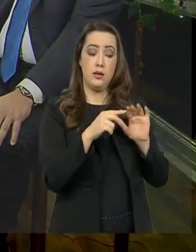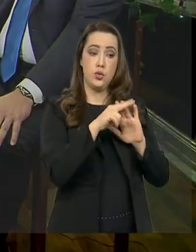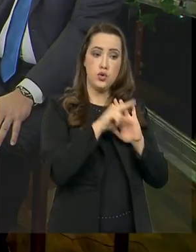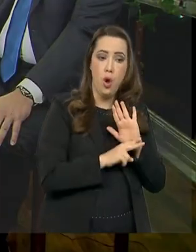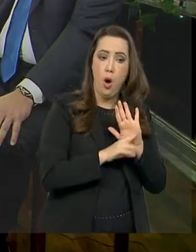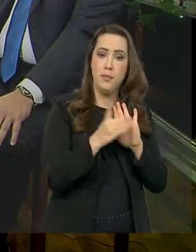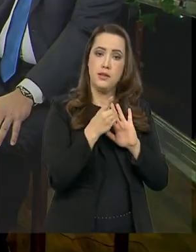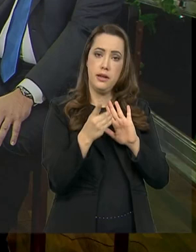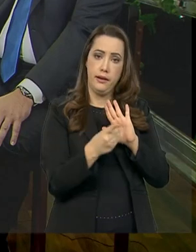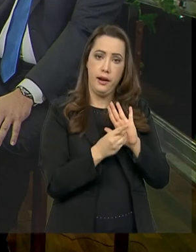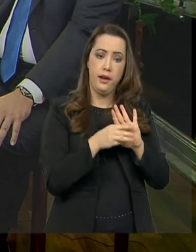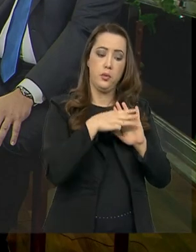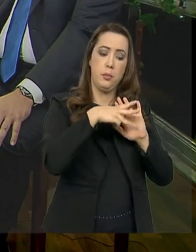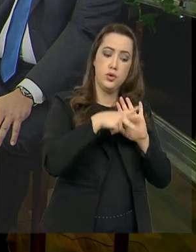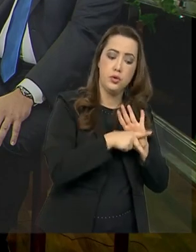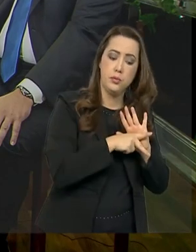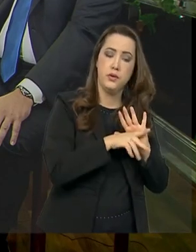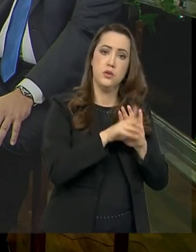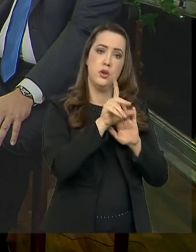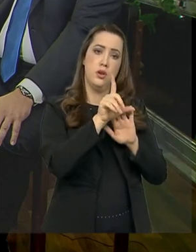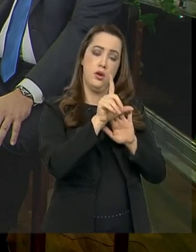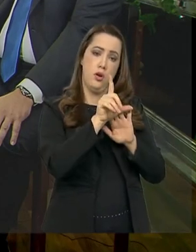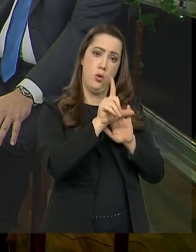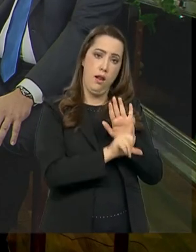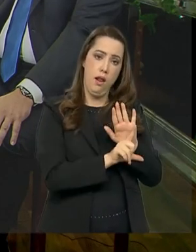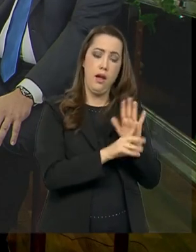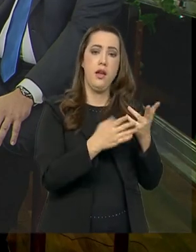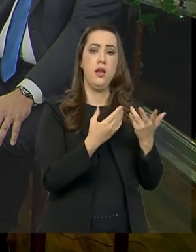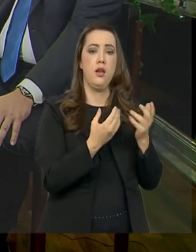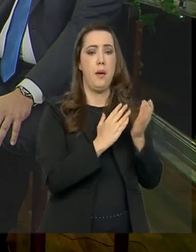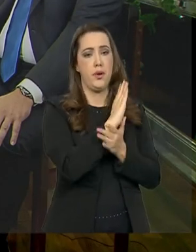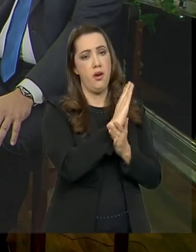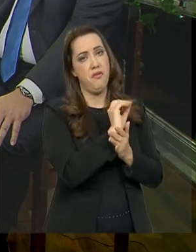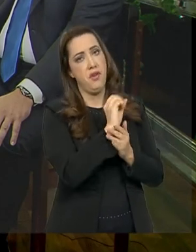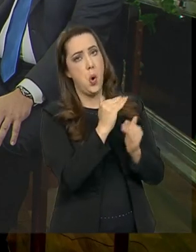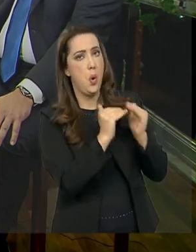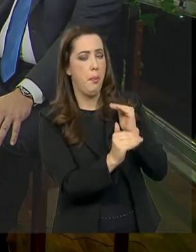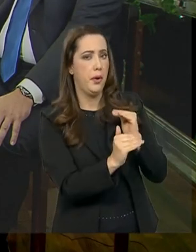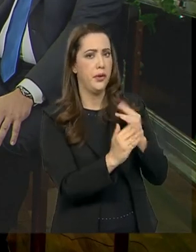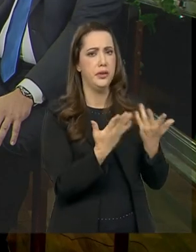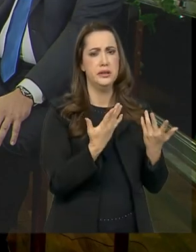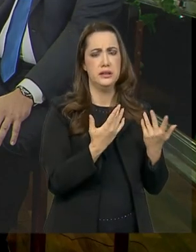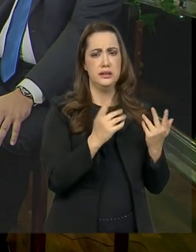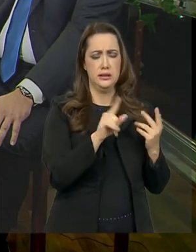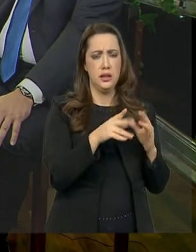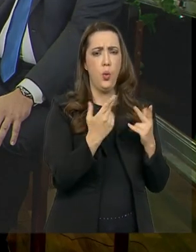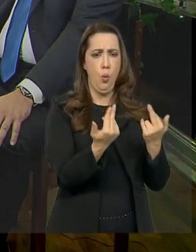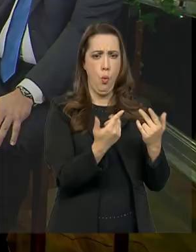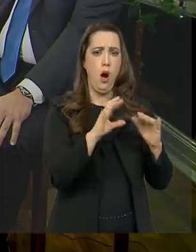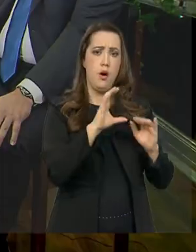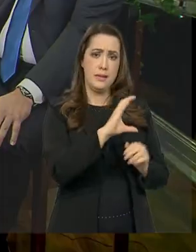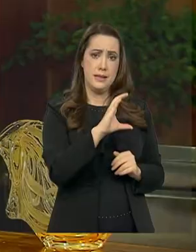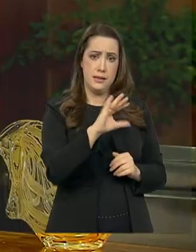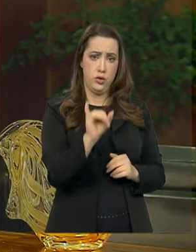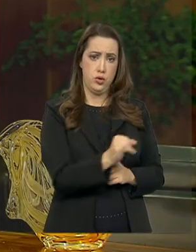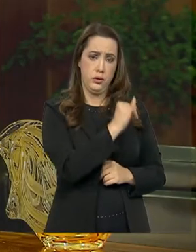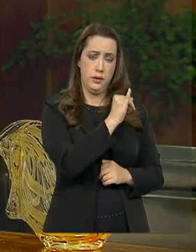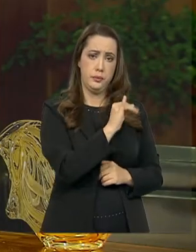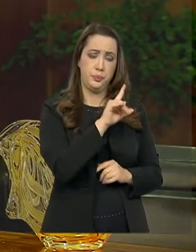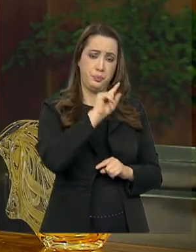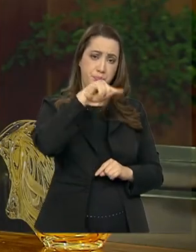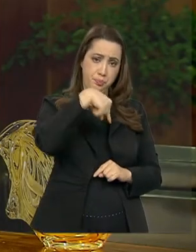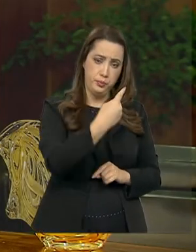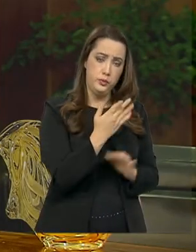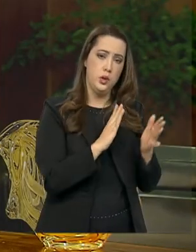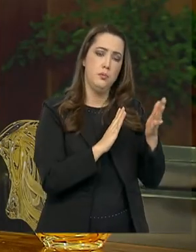decretos, medidas provisórias, projetos de lei, análise de sanção e vetos, é um trabalho similar ao da Comissão de Constituição e Justiça. Então, depois